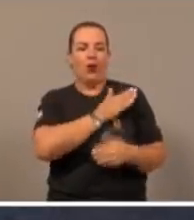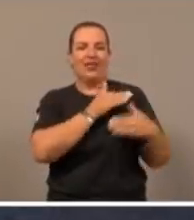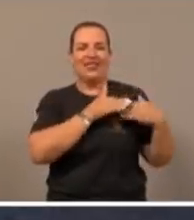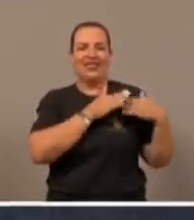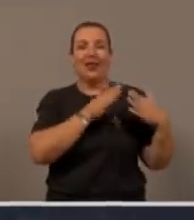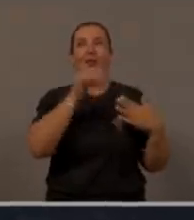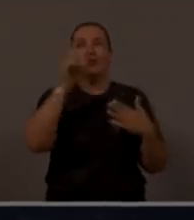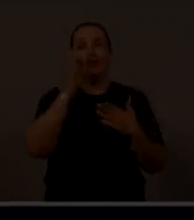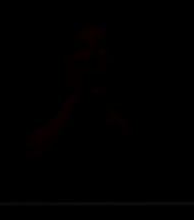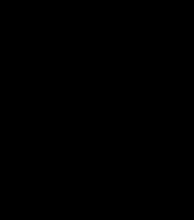Jesus...